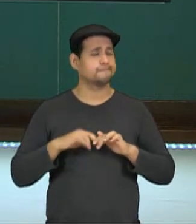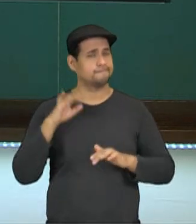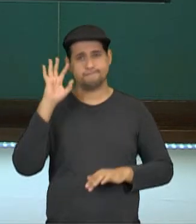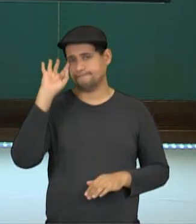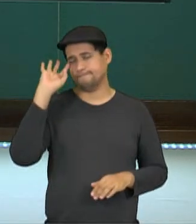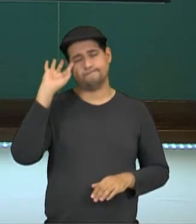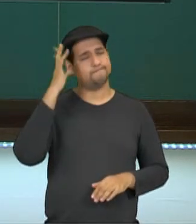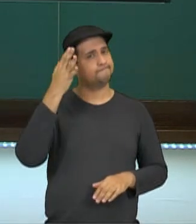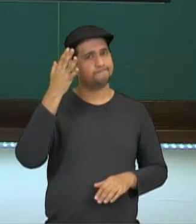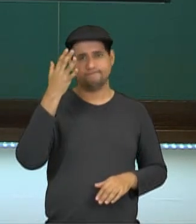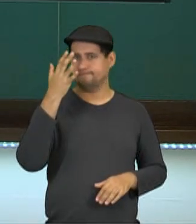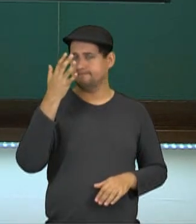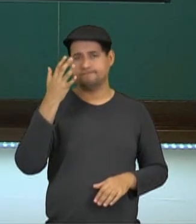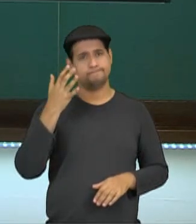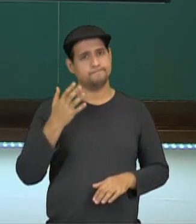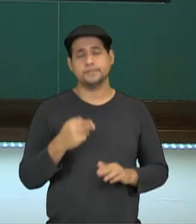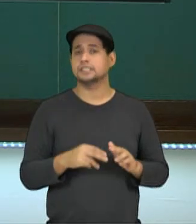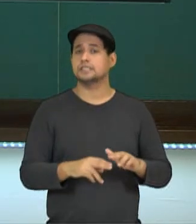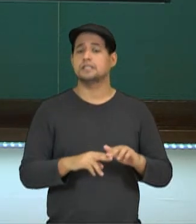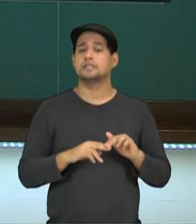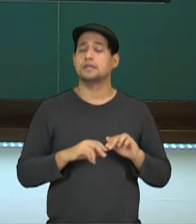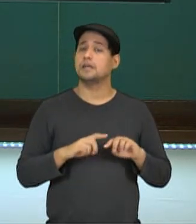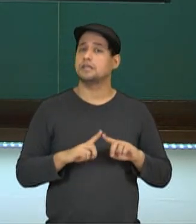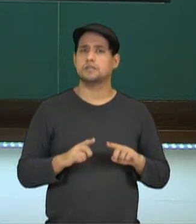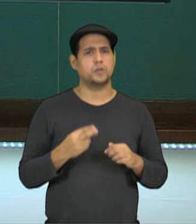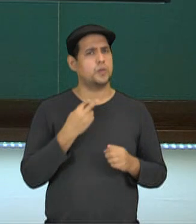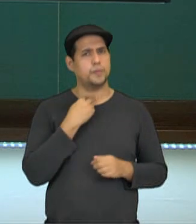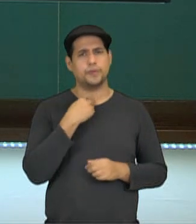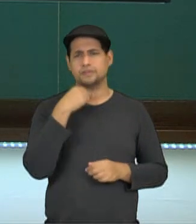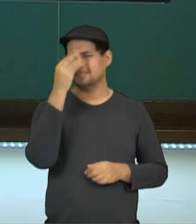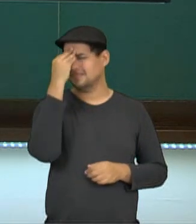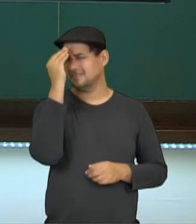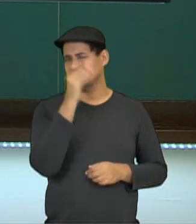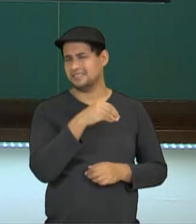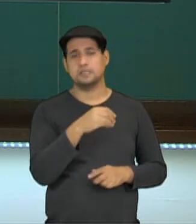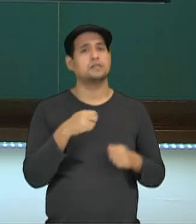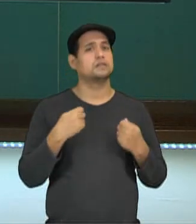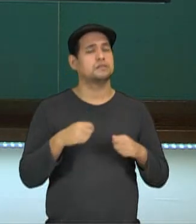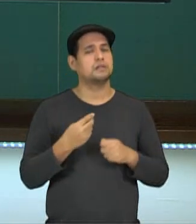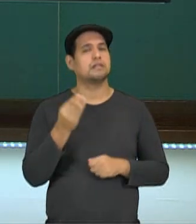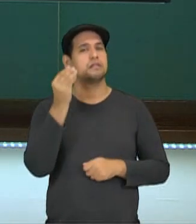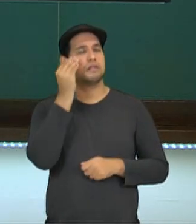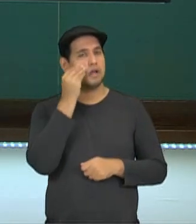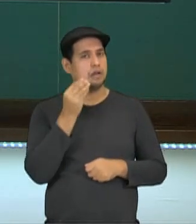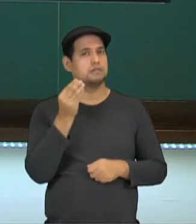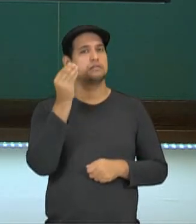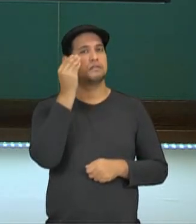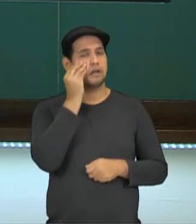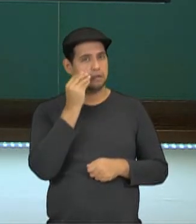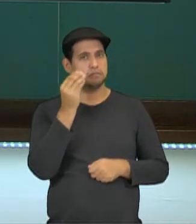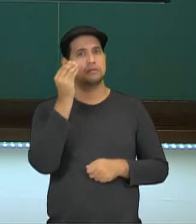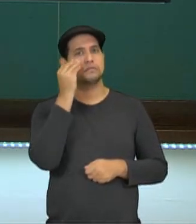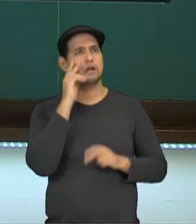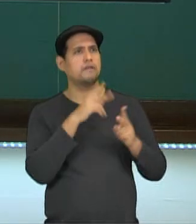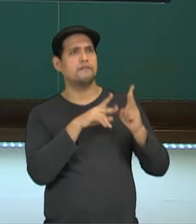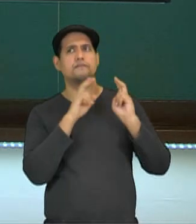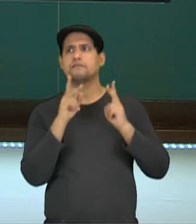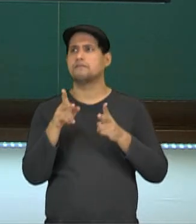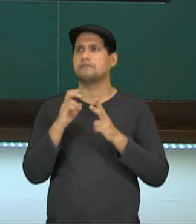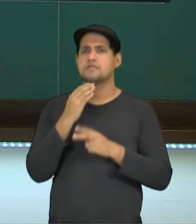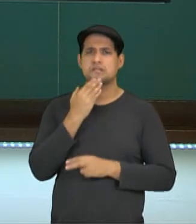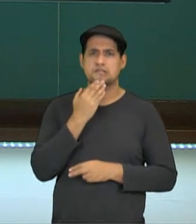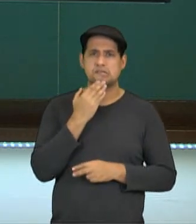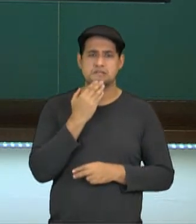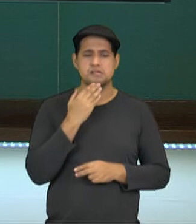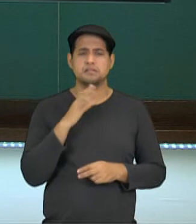acontecem. Porém, nós não podemos desistir. Temos que ser perseverantes, identificar as falhas no